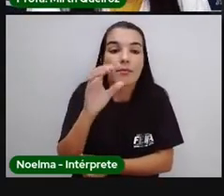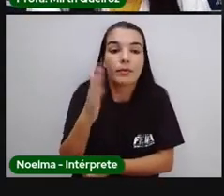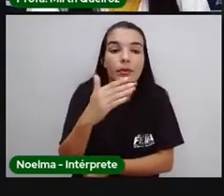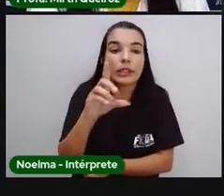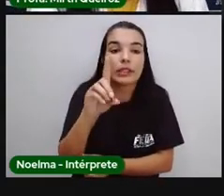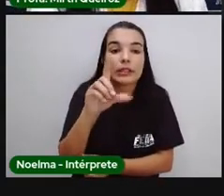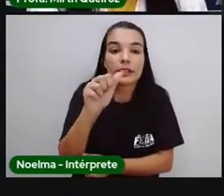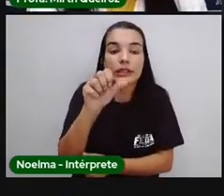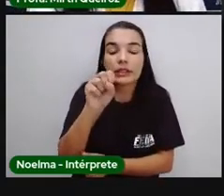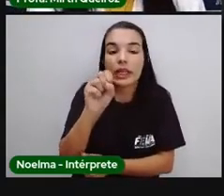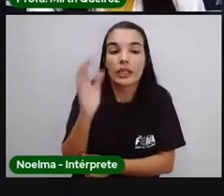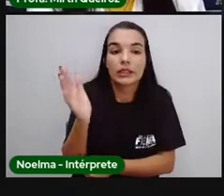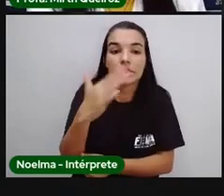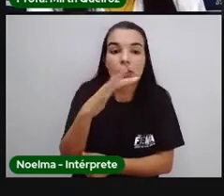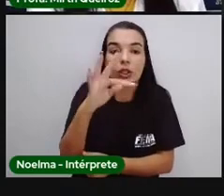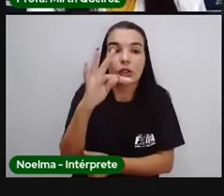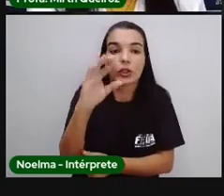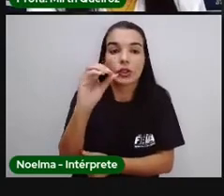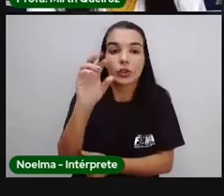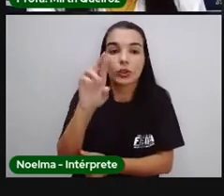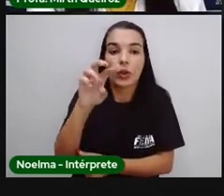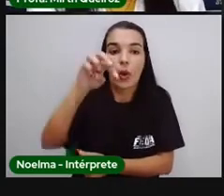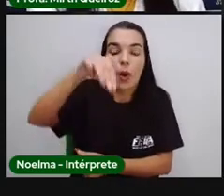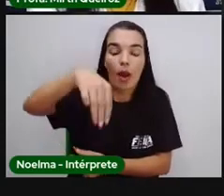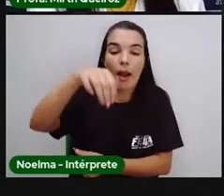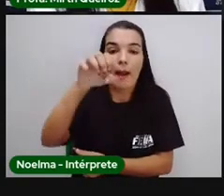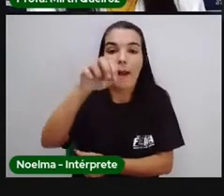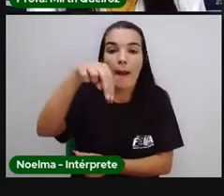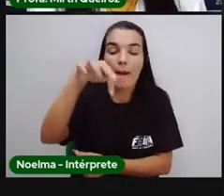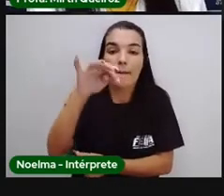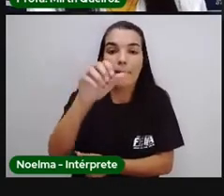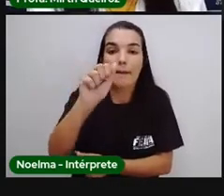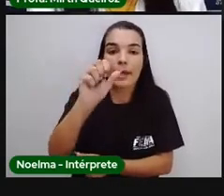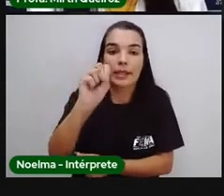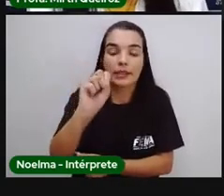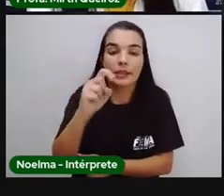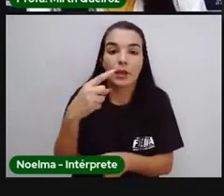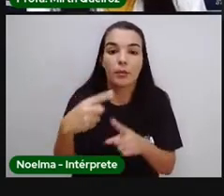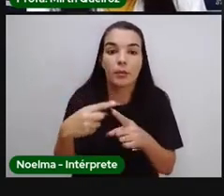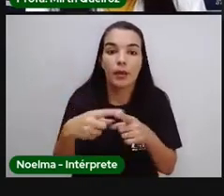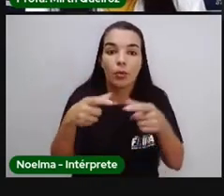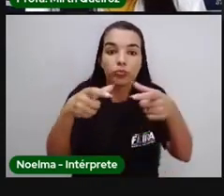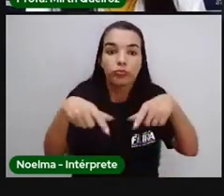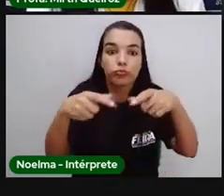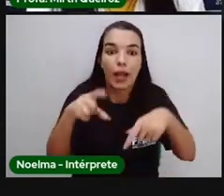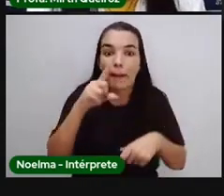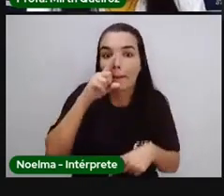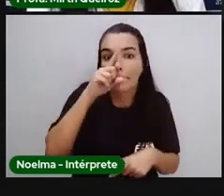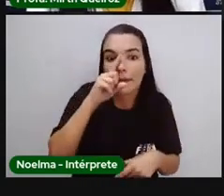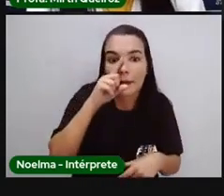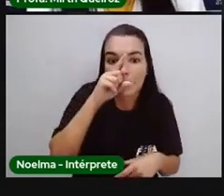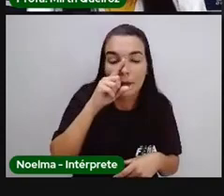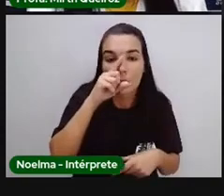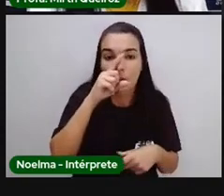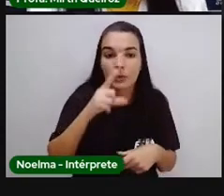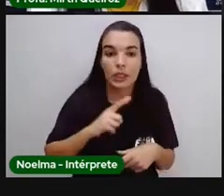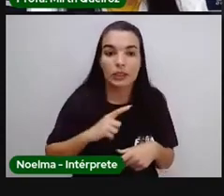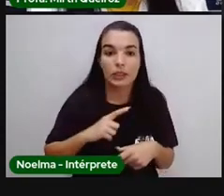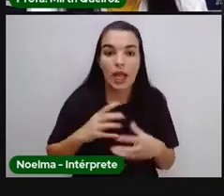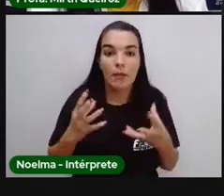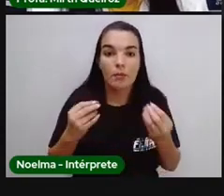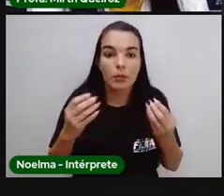Cabo das Tormentas, era um local muito perigoso, onde haviam muitas e muitas